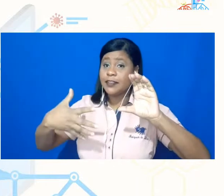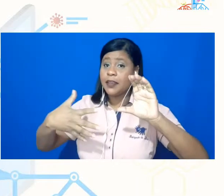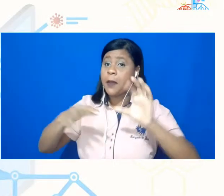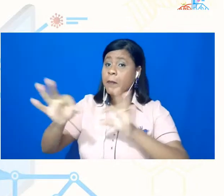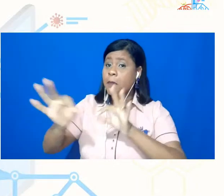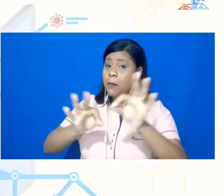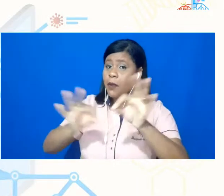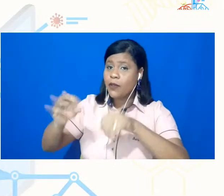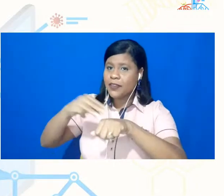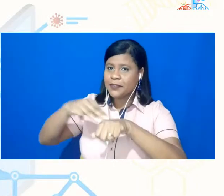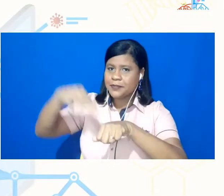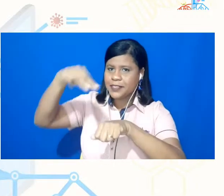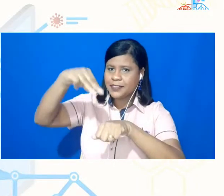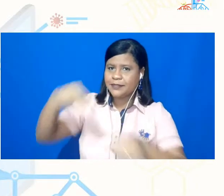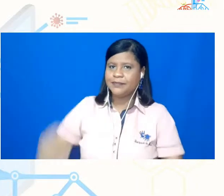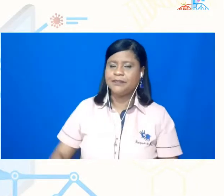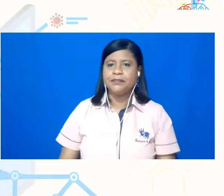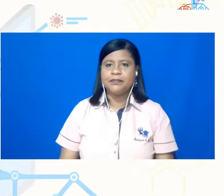né,